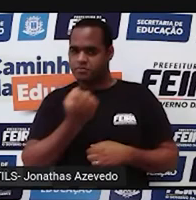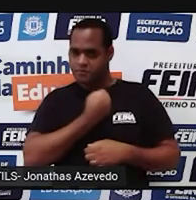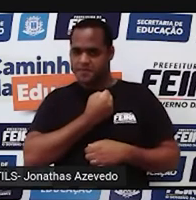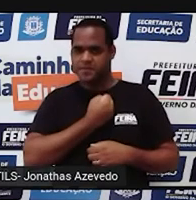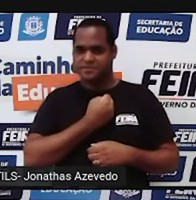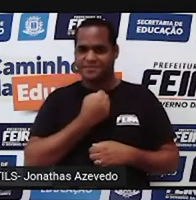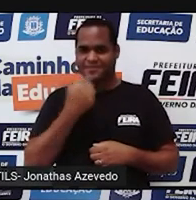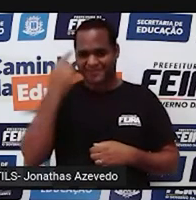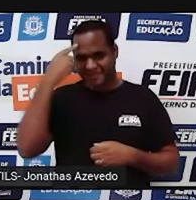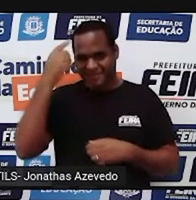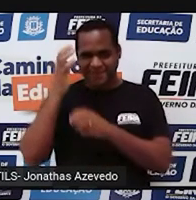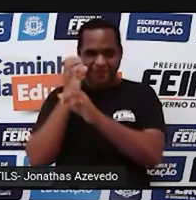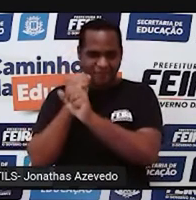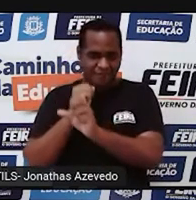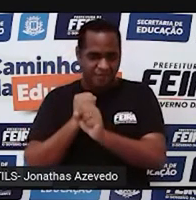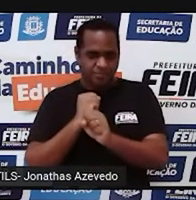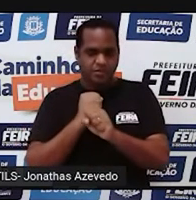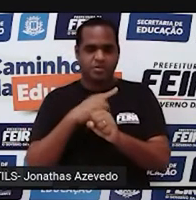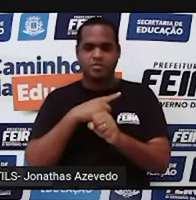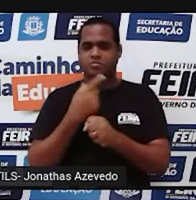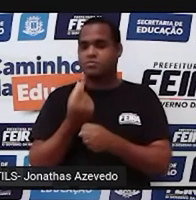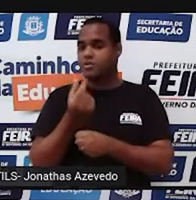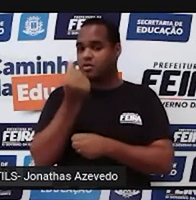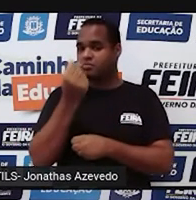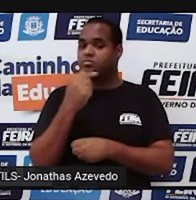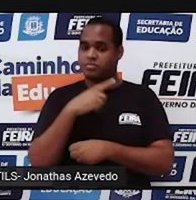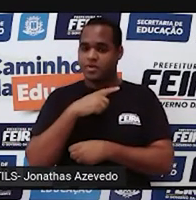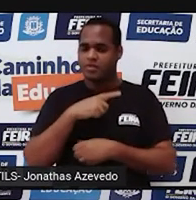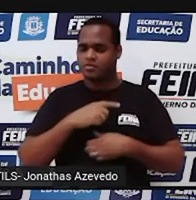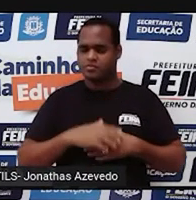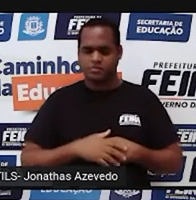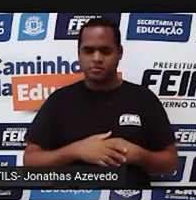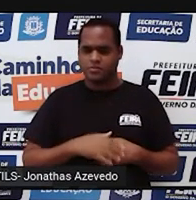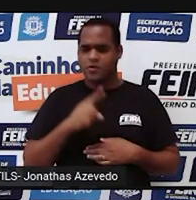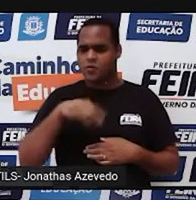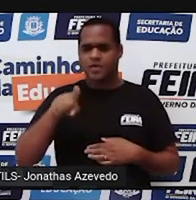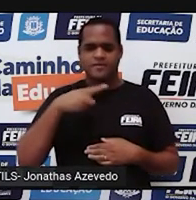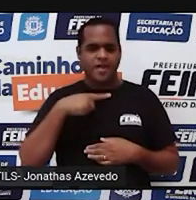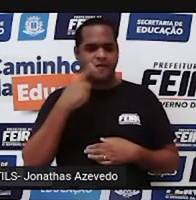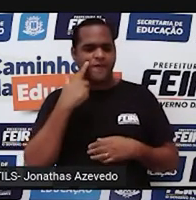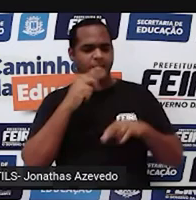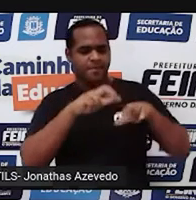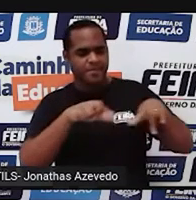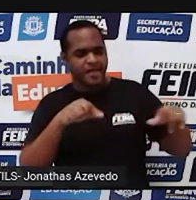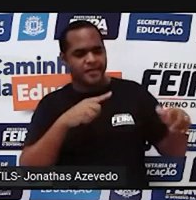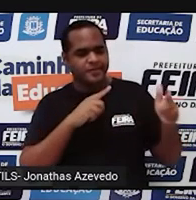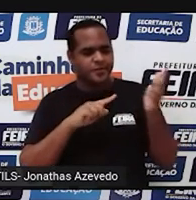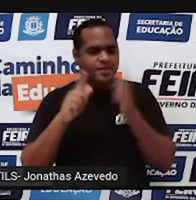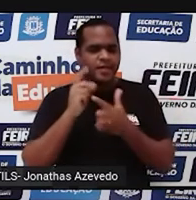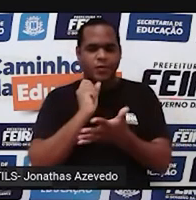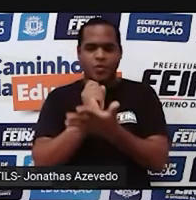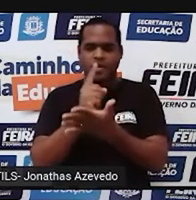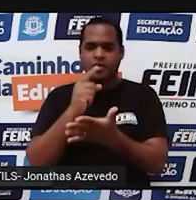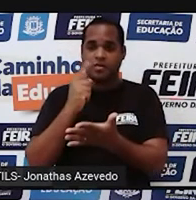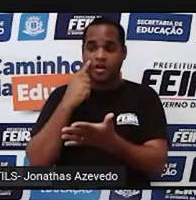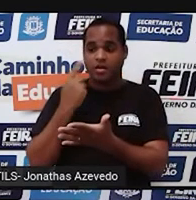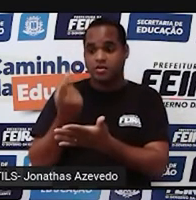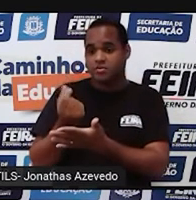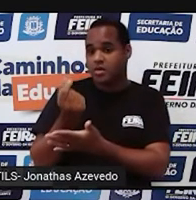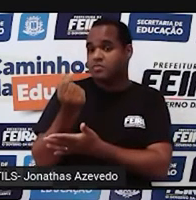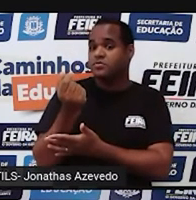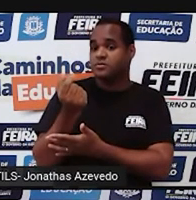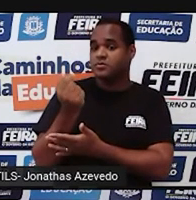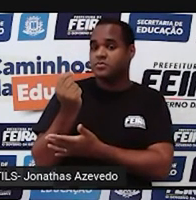eu falei do sistema monetário, nosso dinheiro, né? Quando a gente pega um produto que a gente vai comprar, aquele preço geralmente